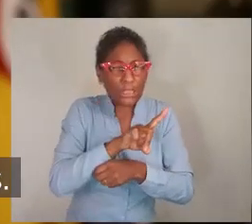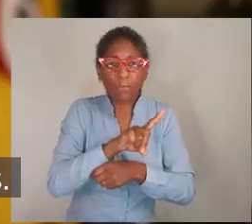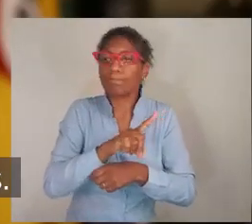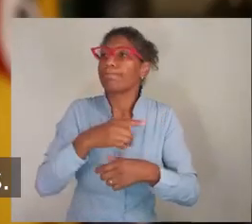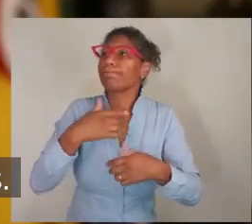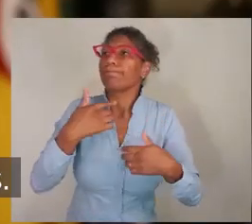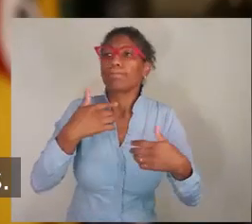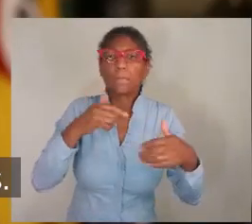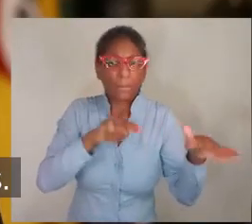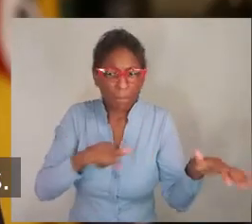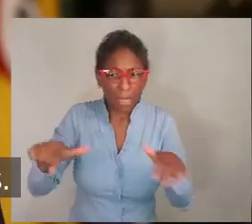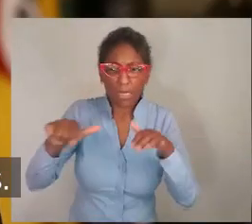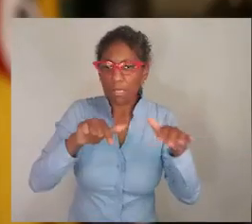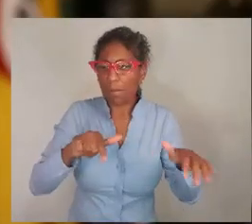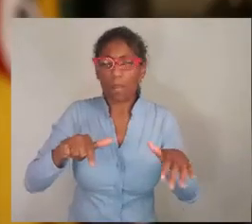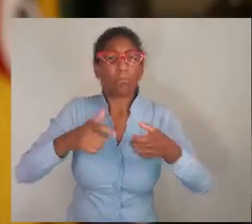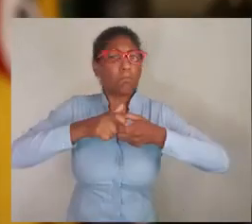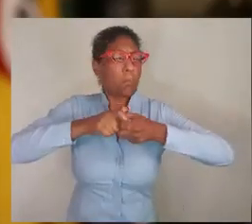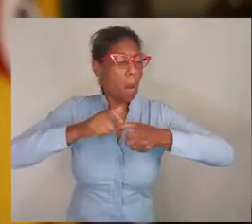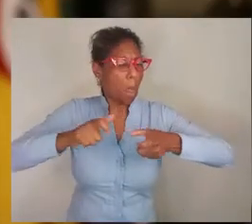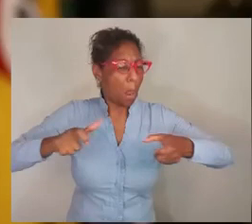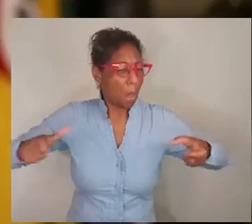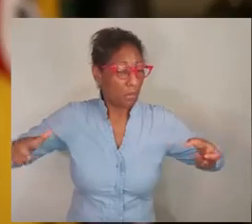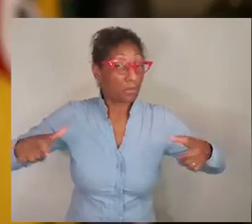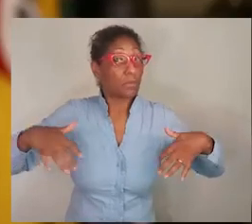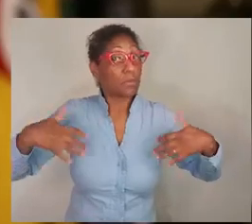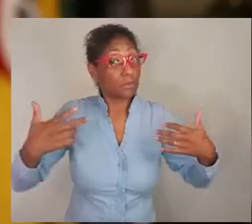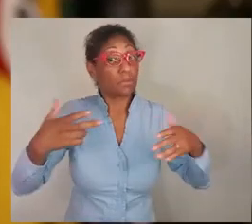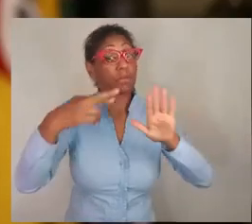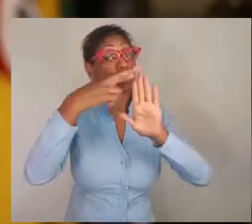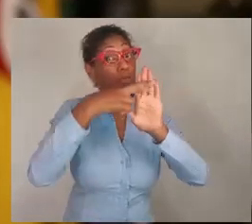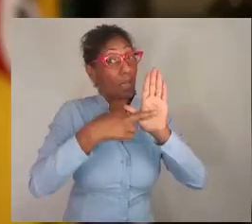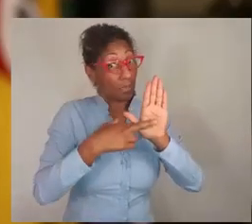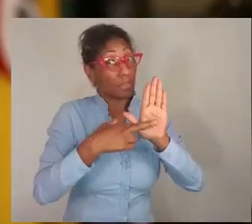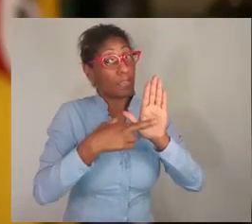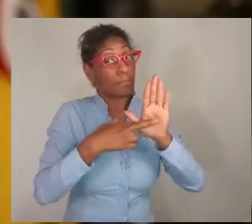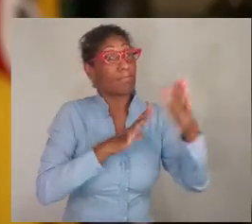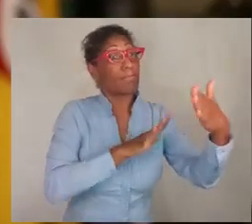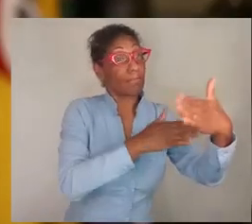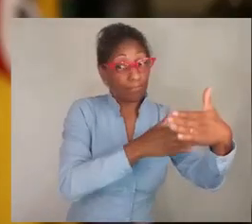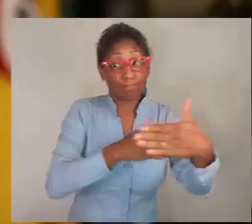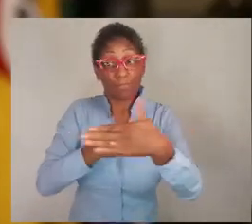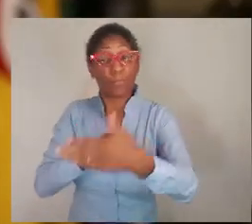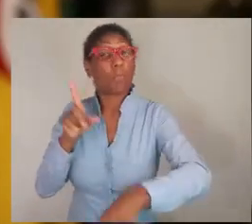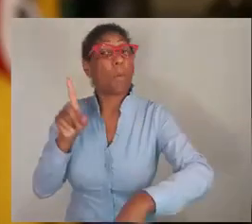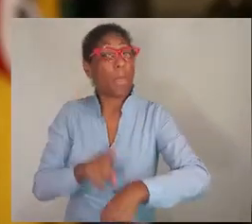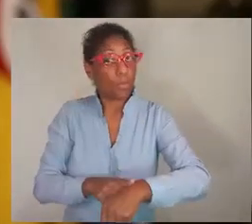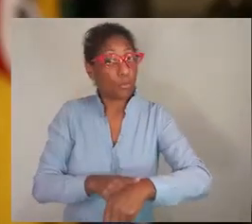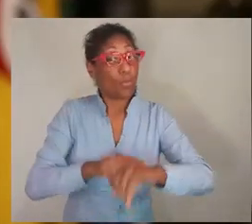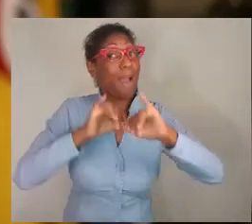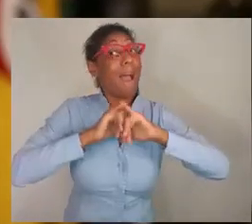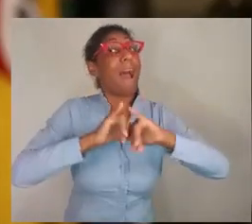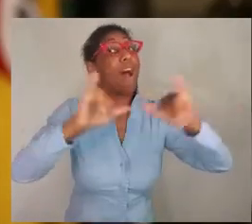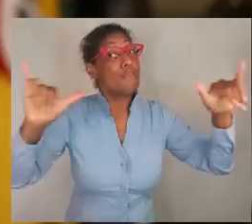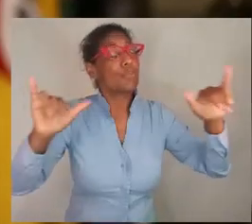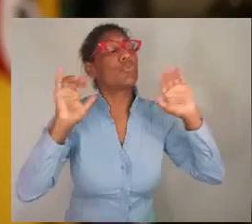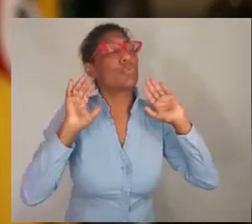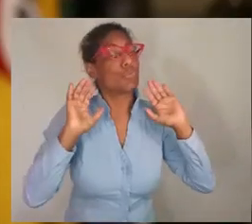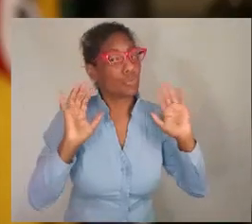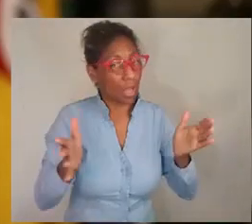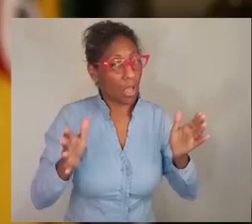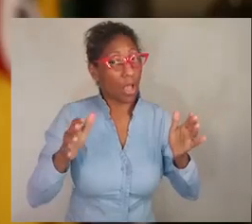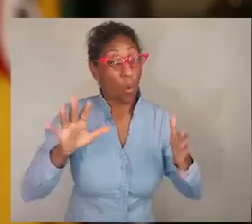15 dias, para que nós tenhamos as restrições proporcionais a esse momento. O